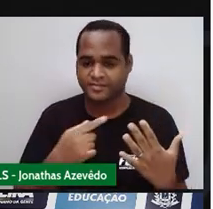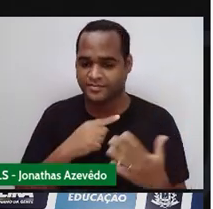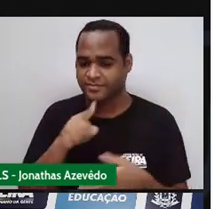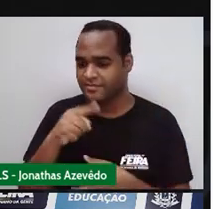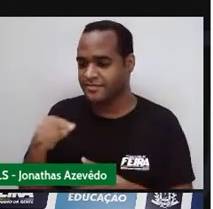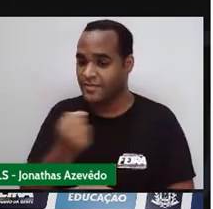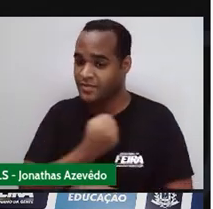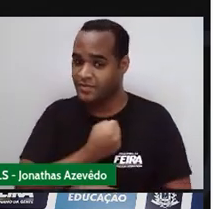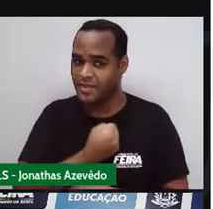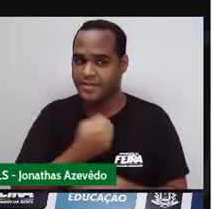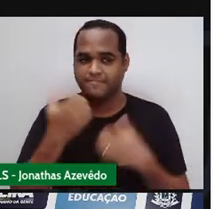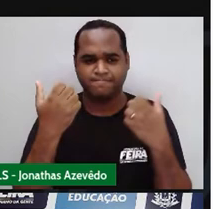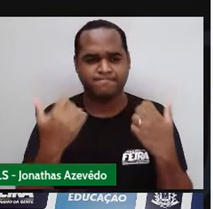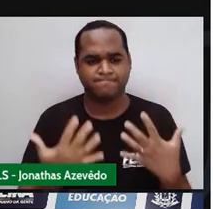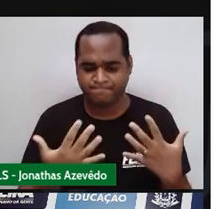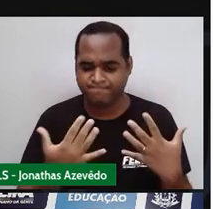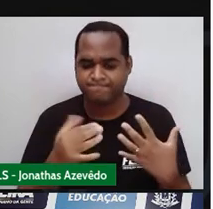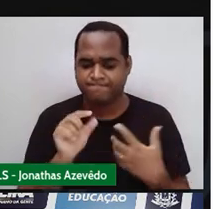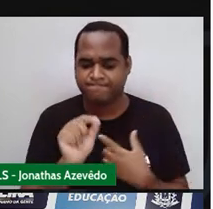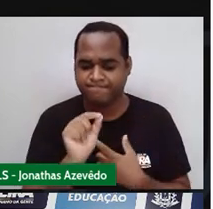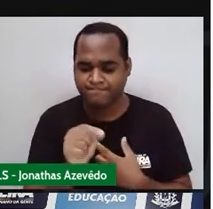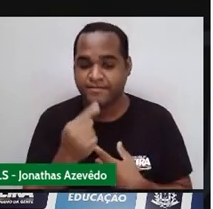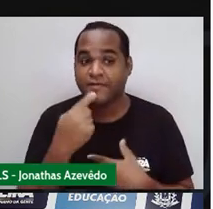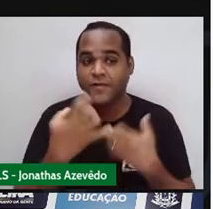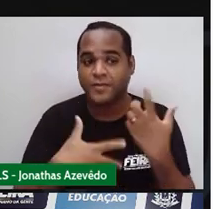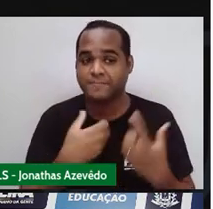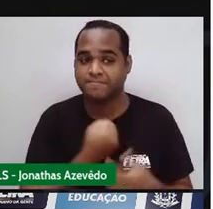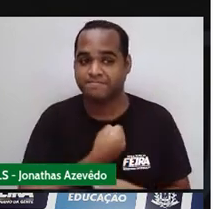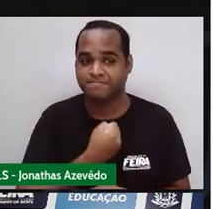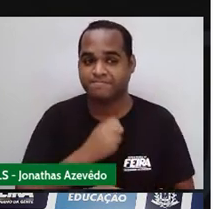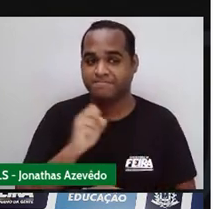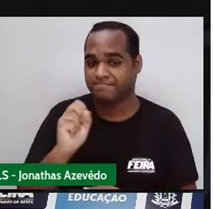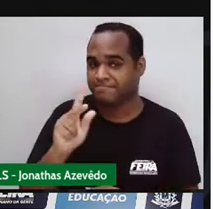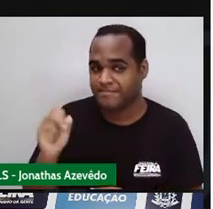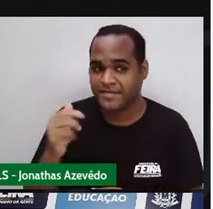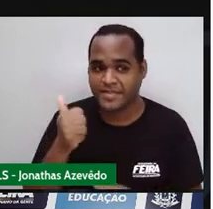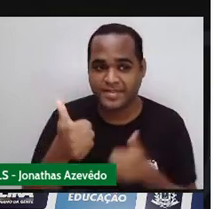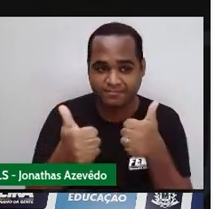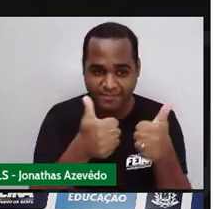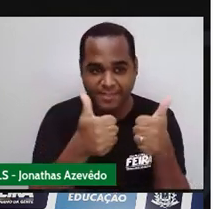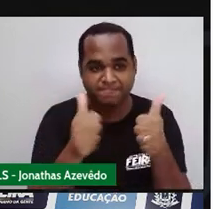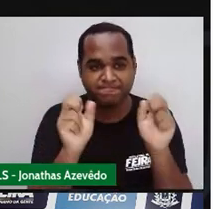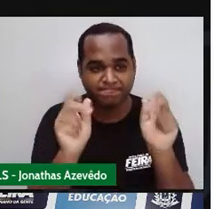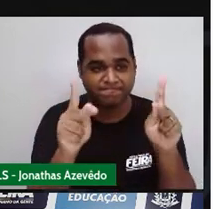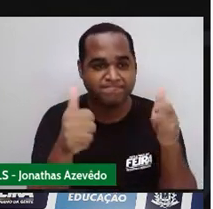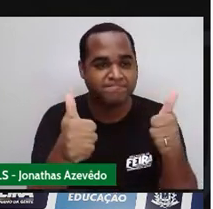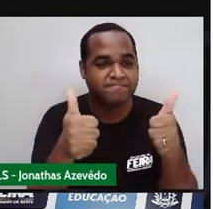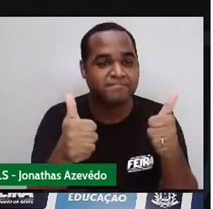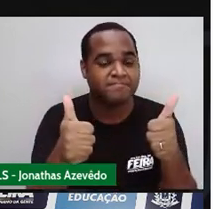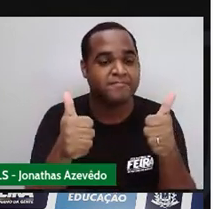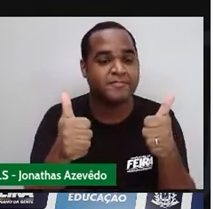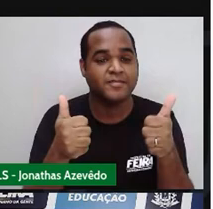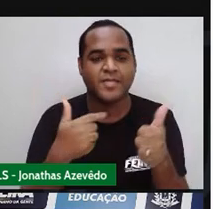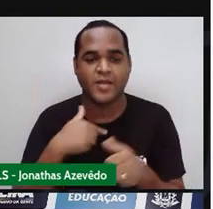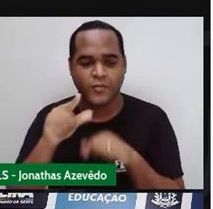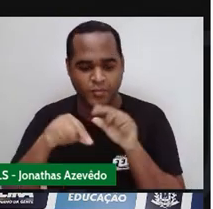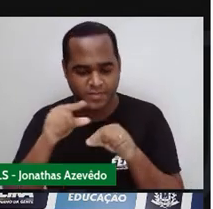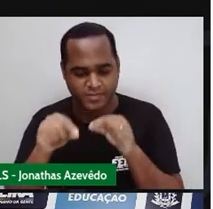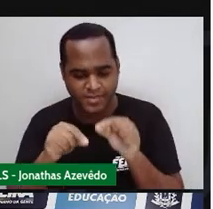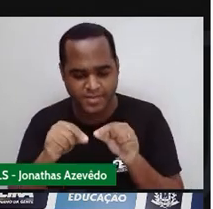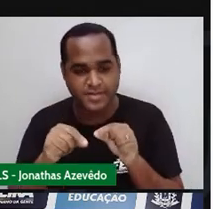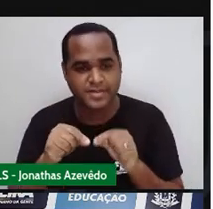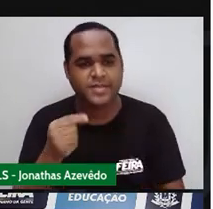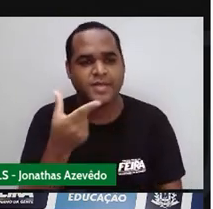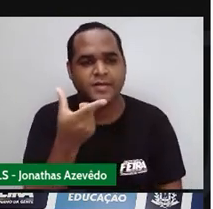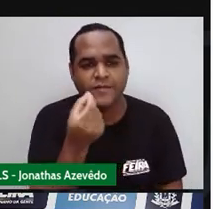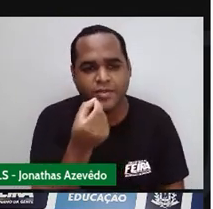Jonatas, e você me confirma se foram esses três números que você escolheu. Jonatas, os números que você escolheu foi o número